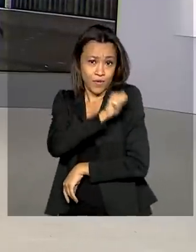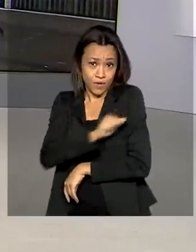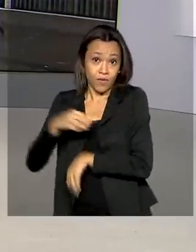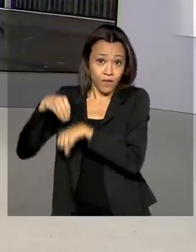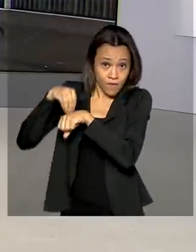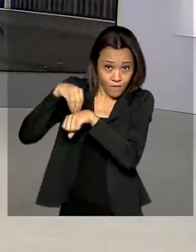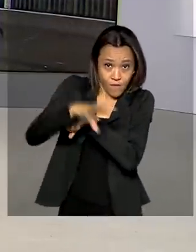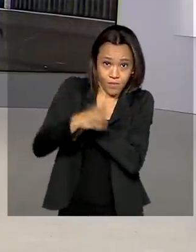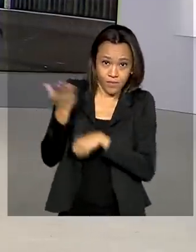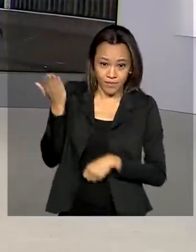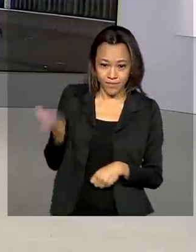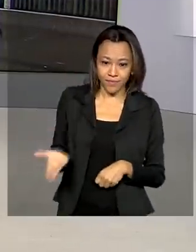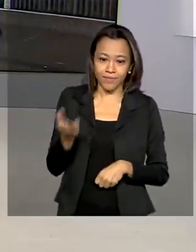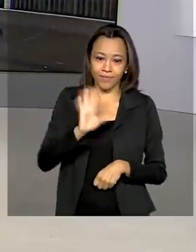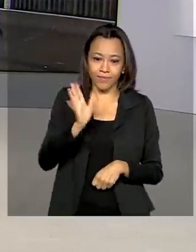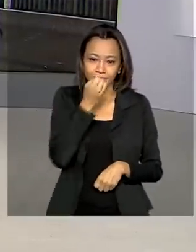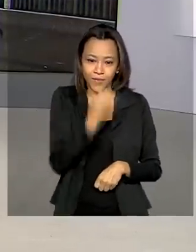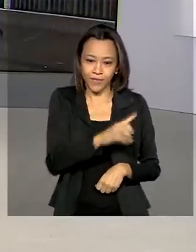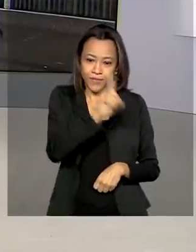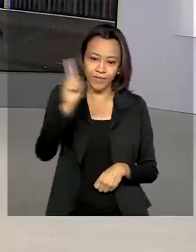informações. Maurício, bom dia.